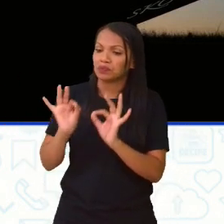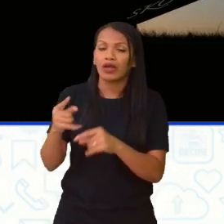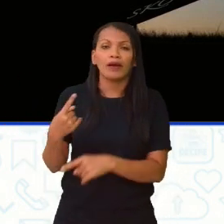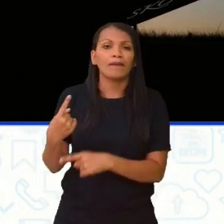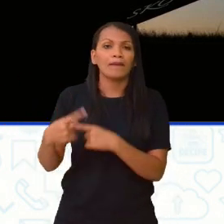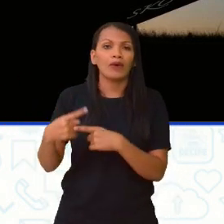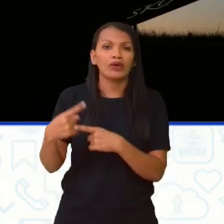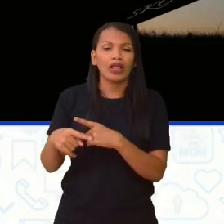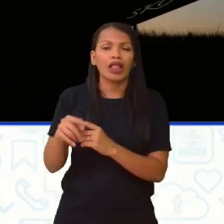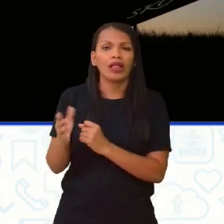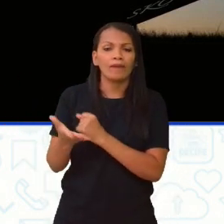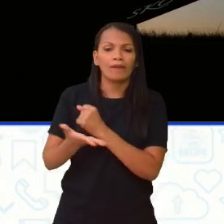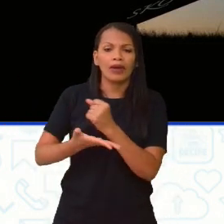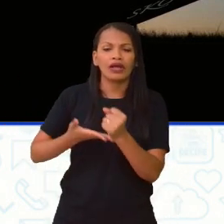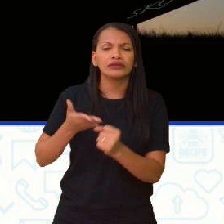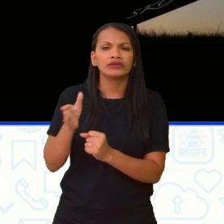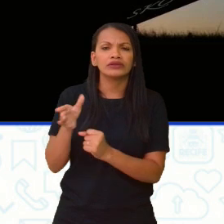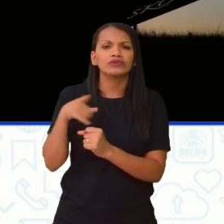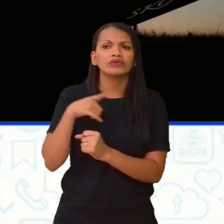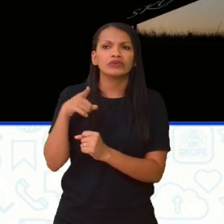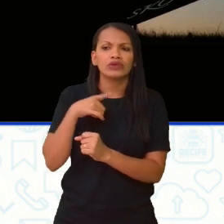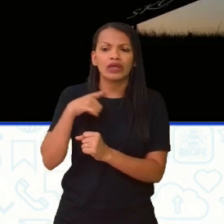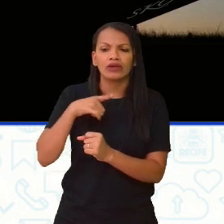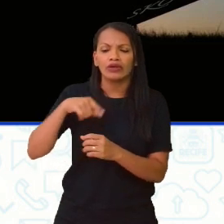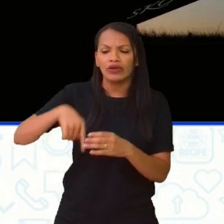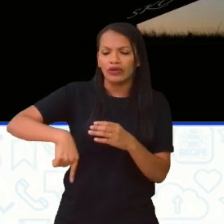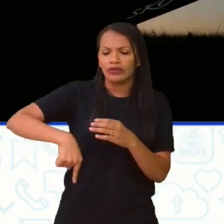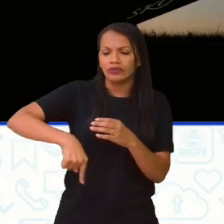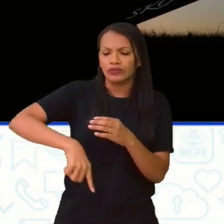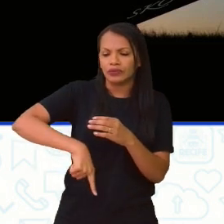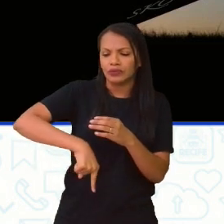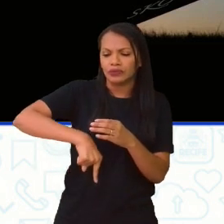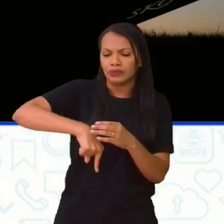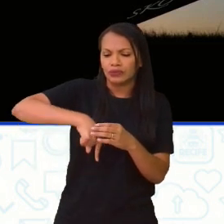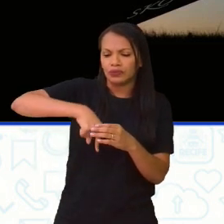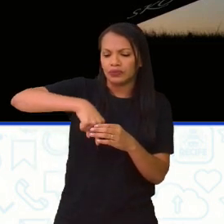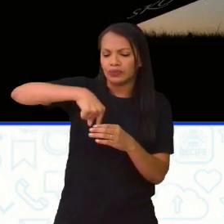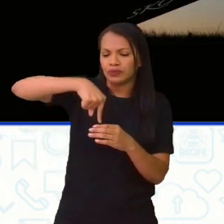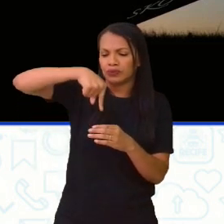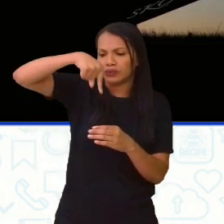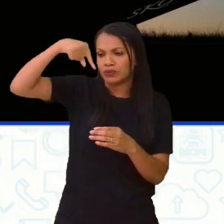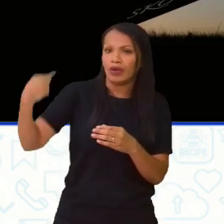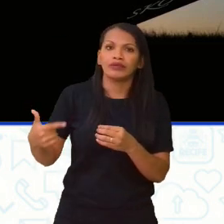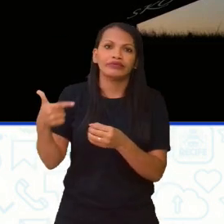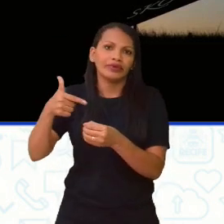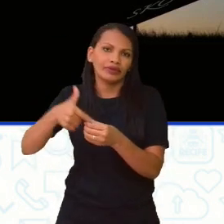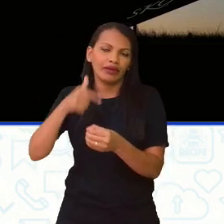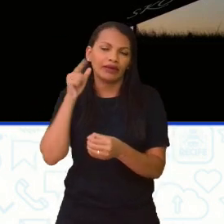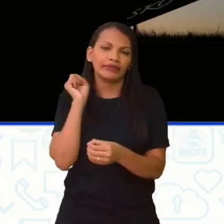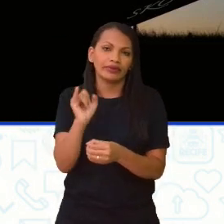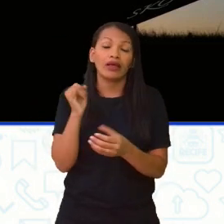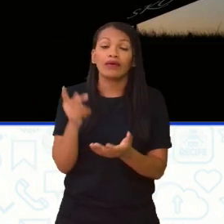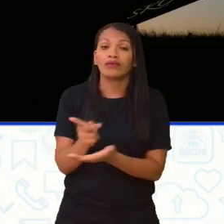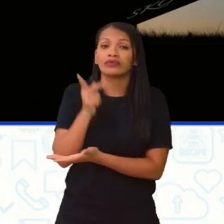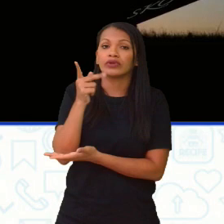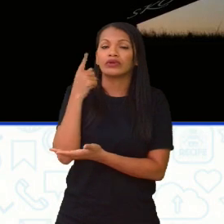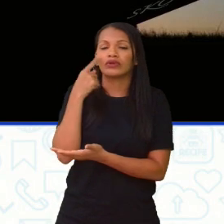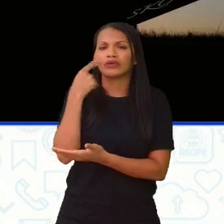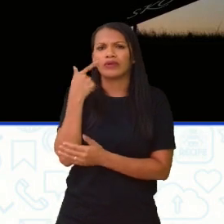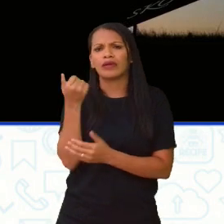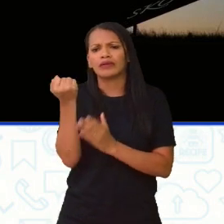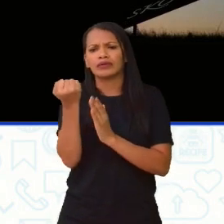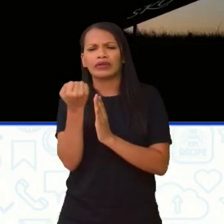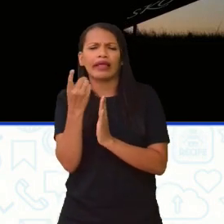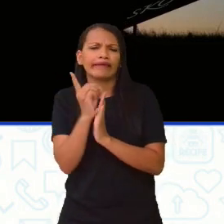porque ela se baseia principalmente na extração e na exportação de petróleo. E isso começou a acontecer lá na década de